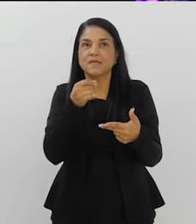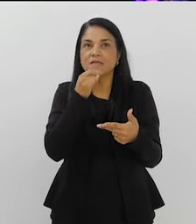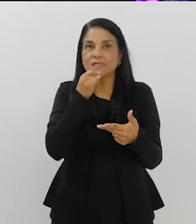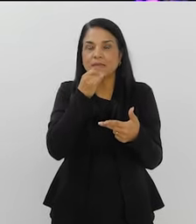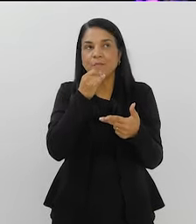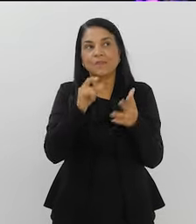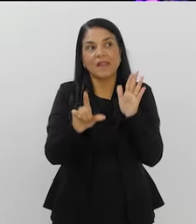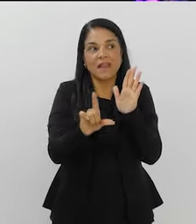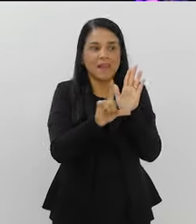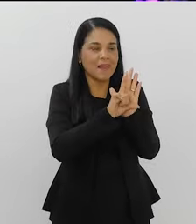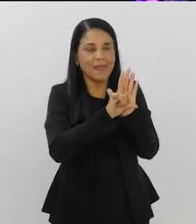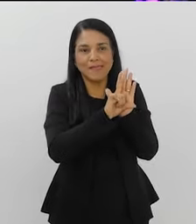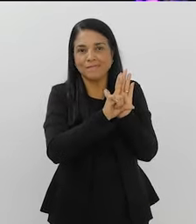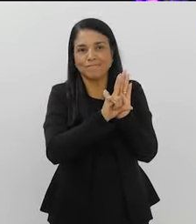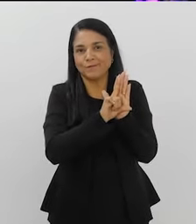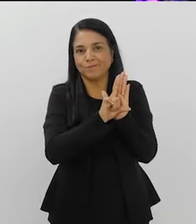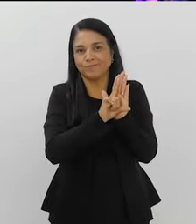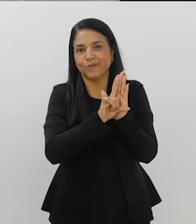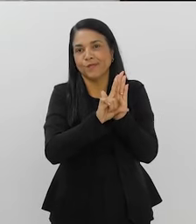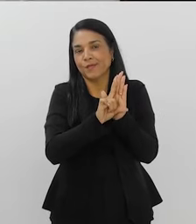que a legislação ainda não abarca.